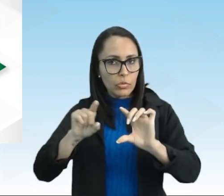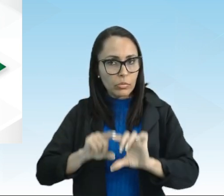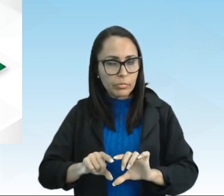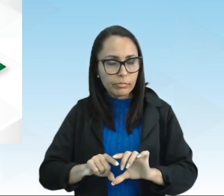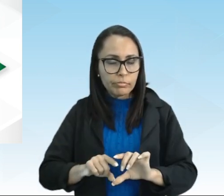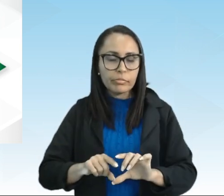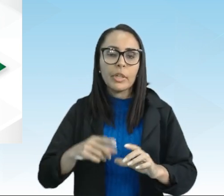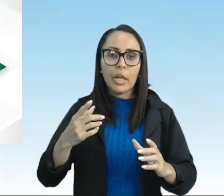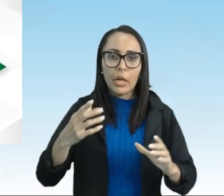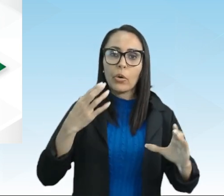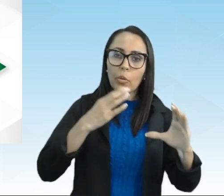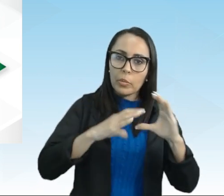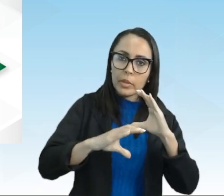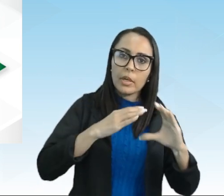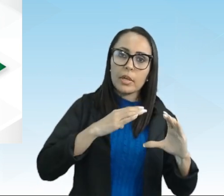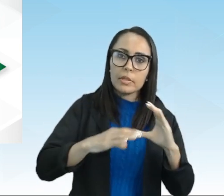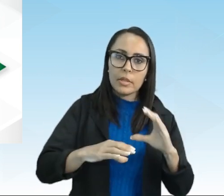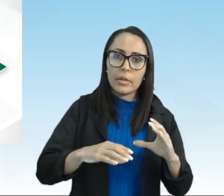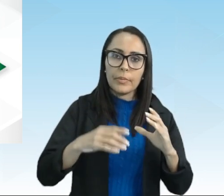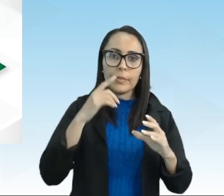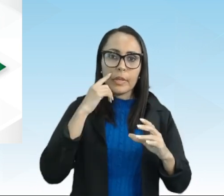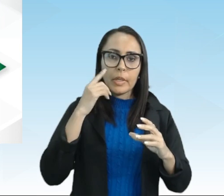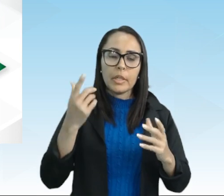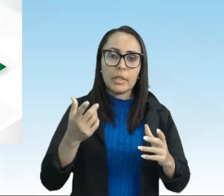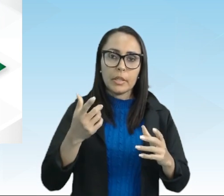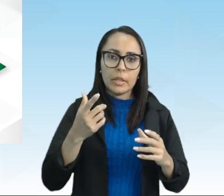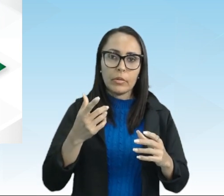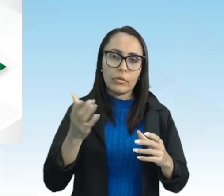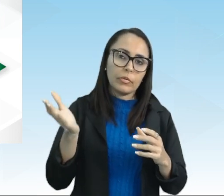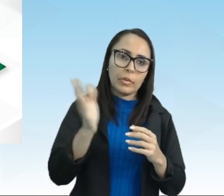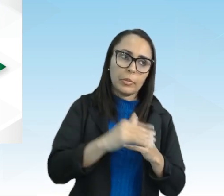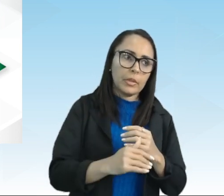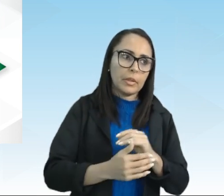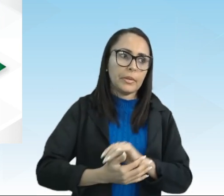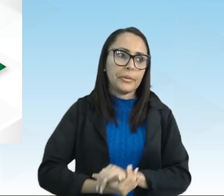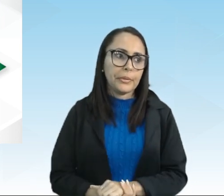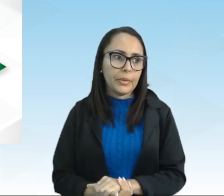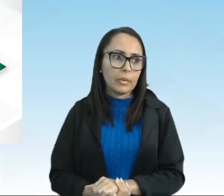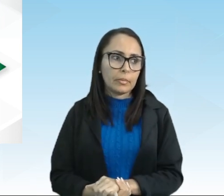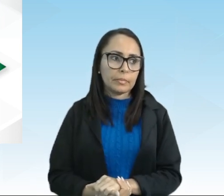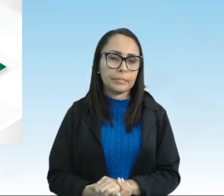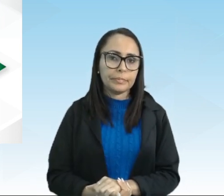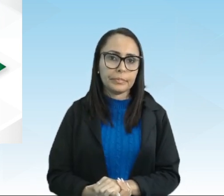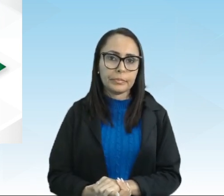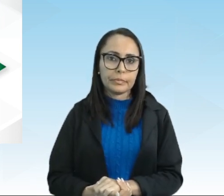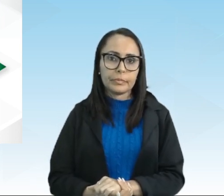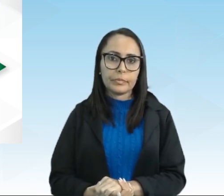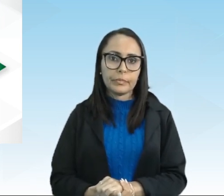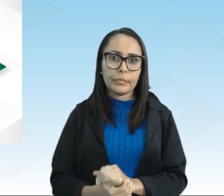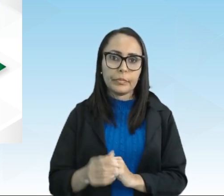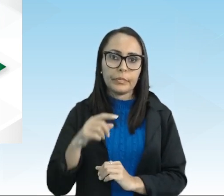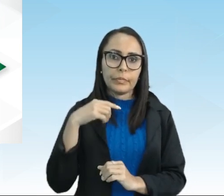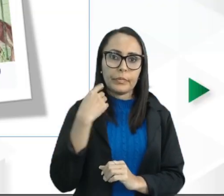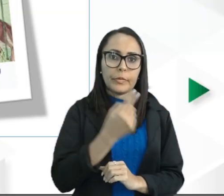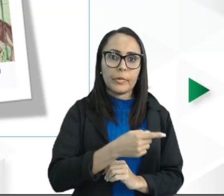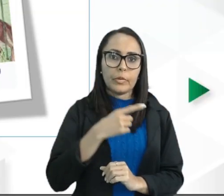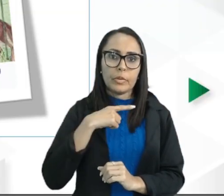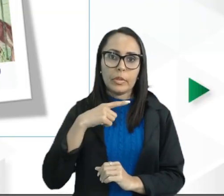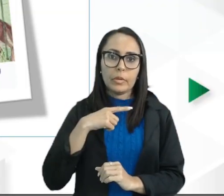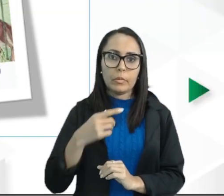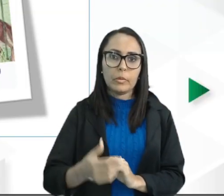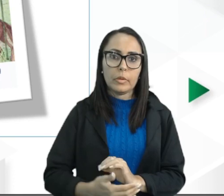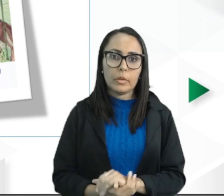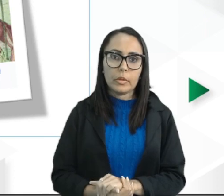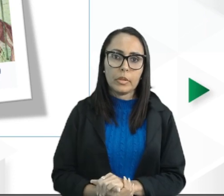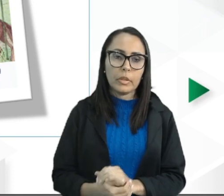comunicação então retextualizar vamos lá olhem aí versões nós temos aqui versões